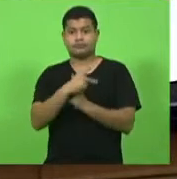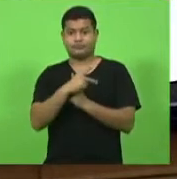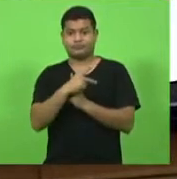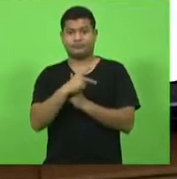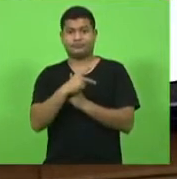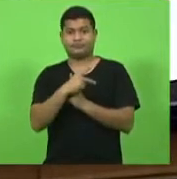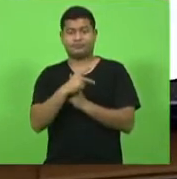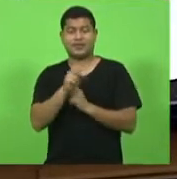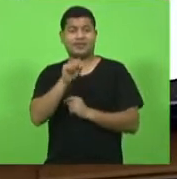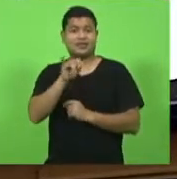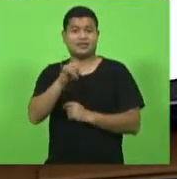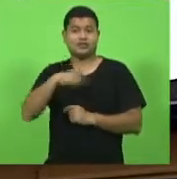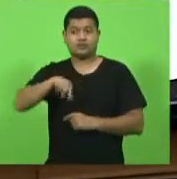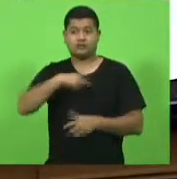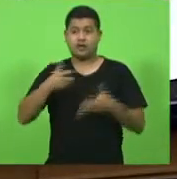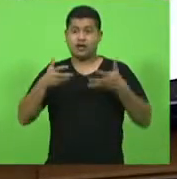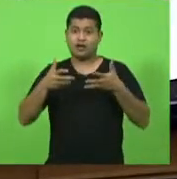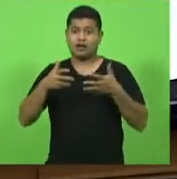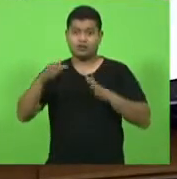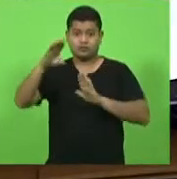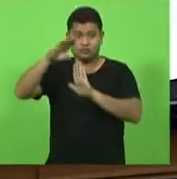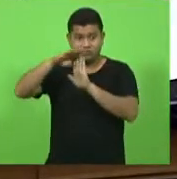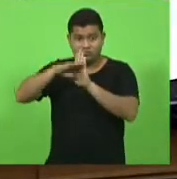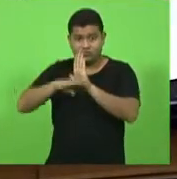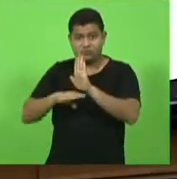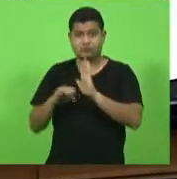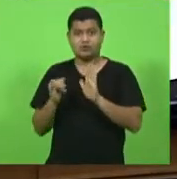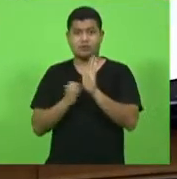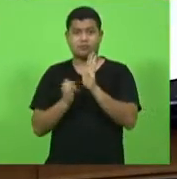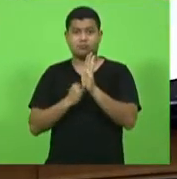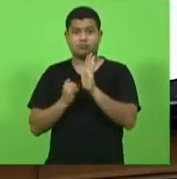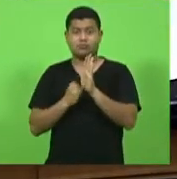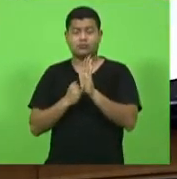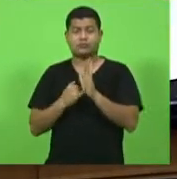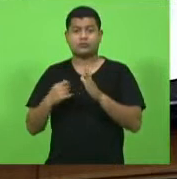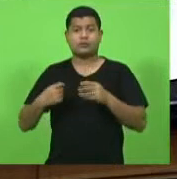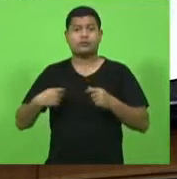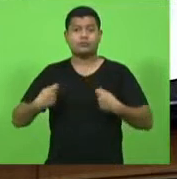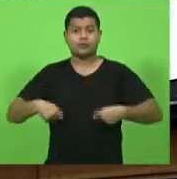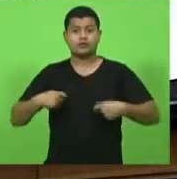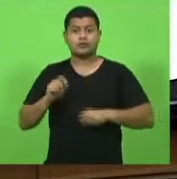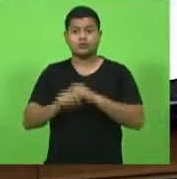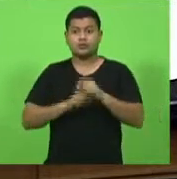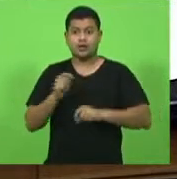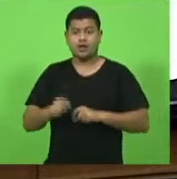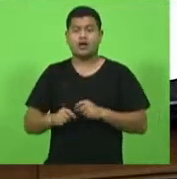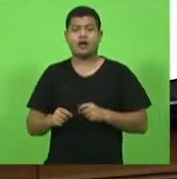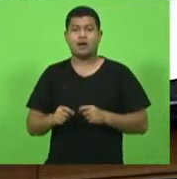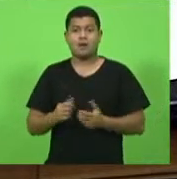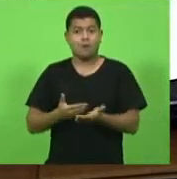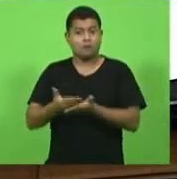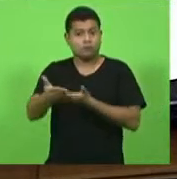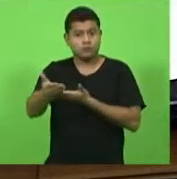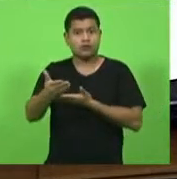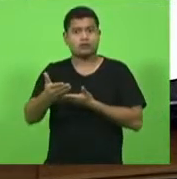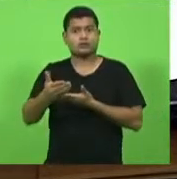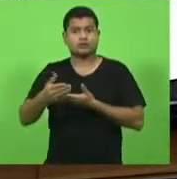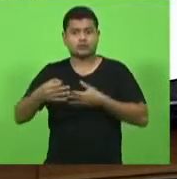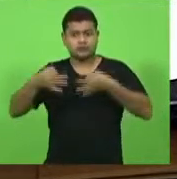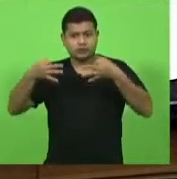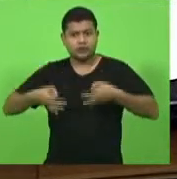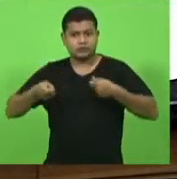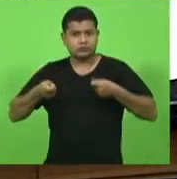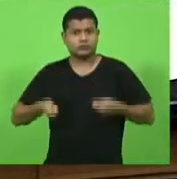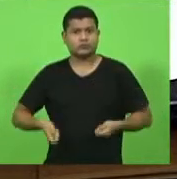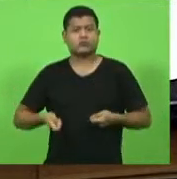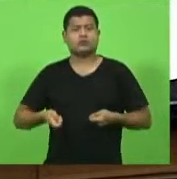quisermos realmente abaixar impostos nós temos que começar a tomar uma postura muito firme de